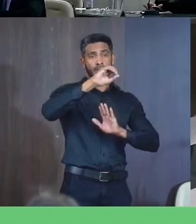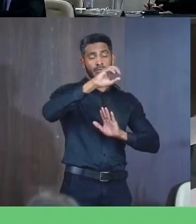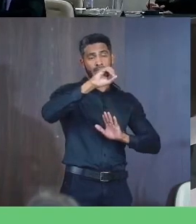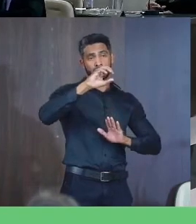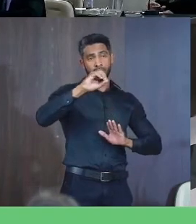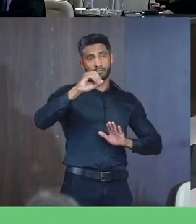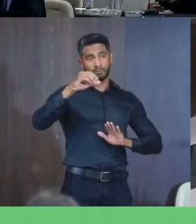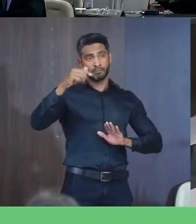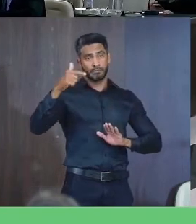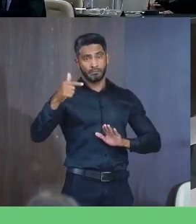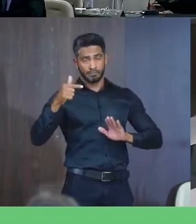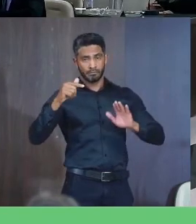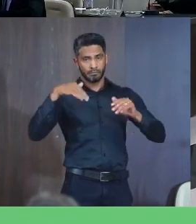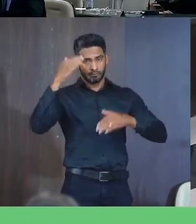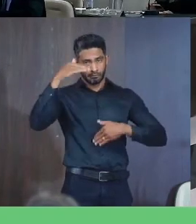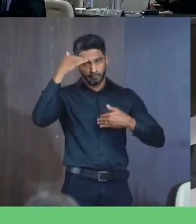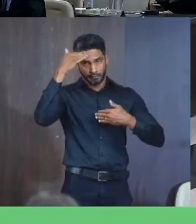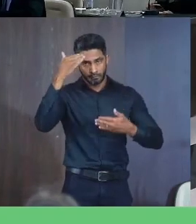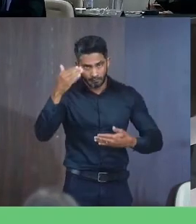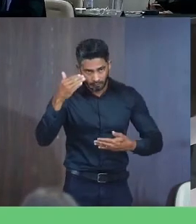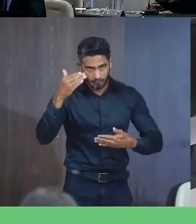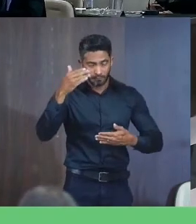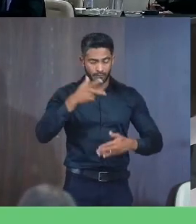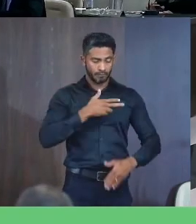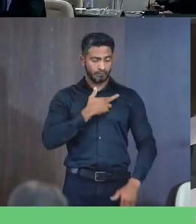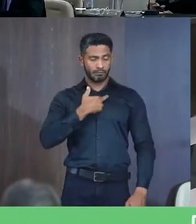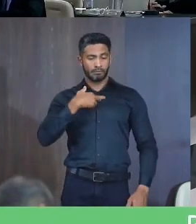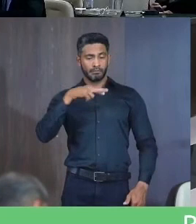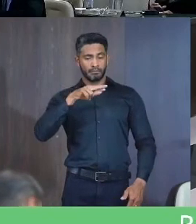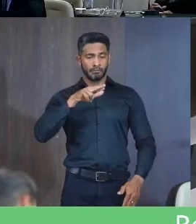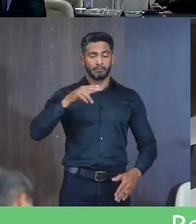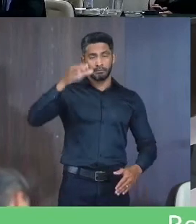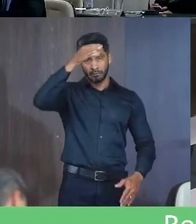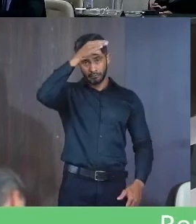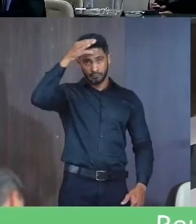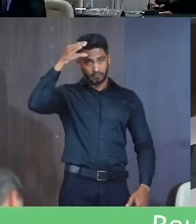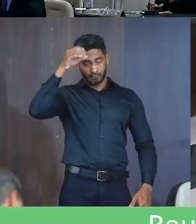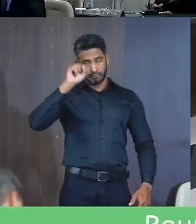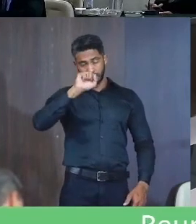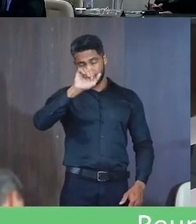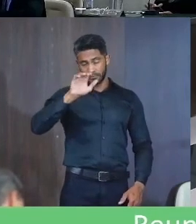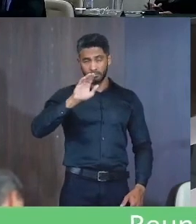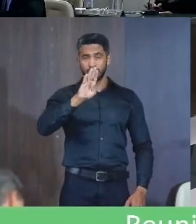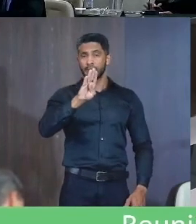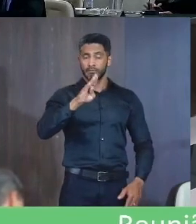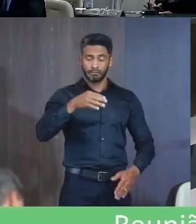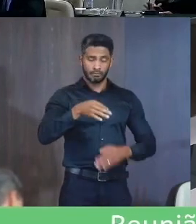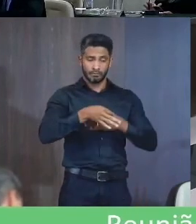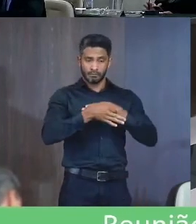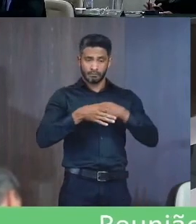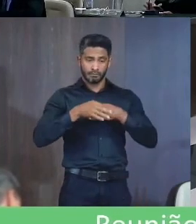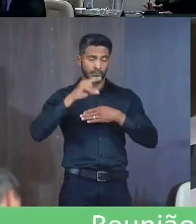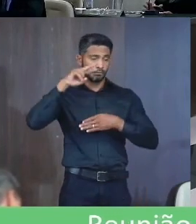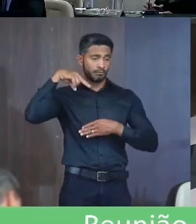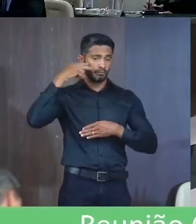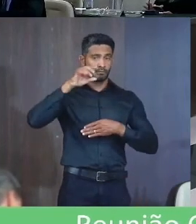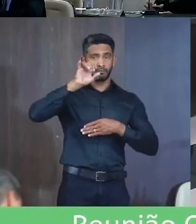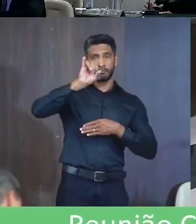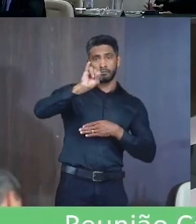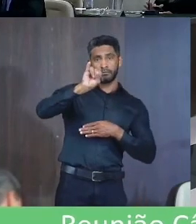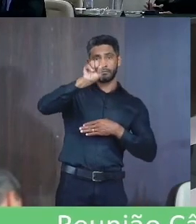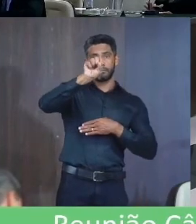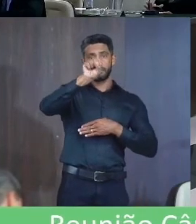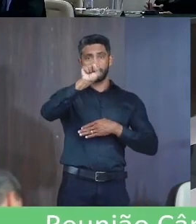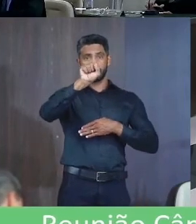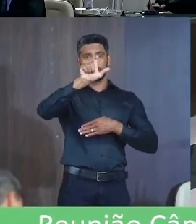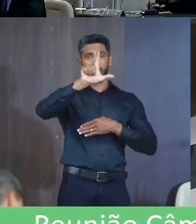distinção honorífica Autoridade religiosa no âmbito da Câmara Municipal de Janaúba De autoria da vereadora Islane